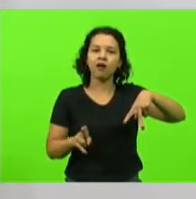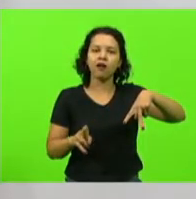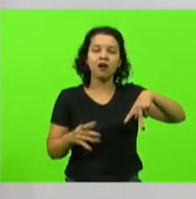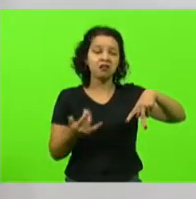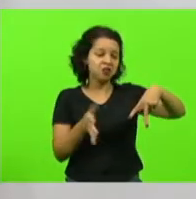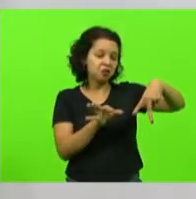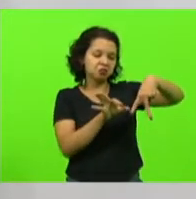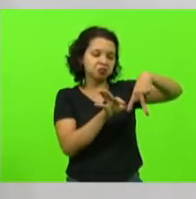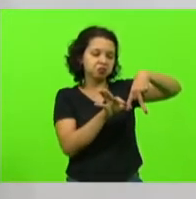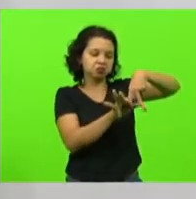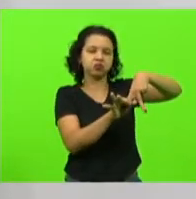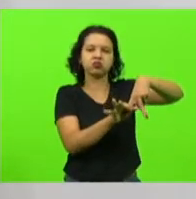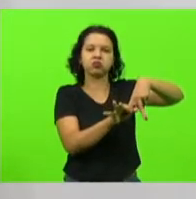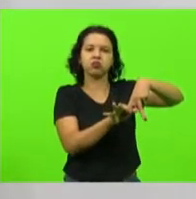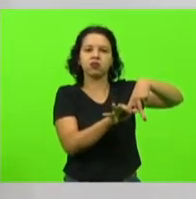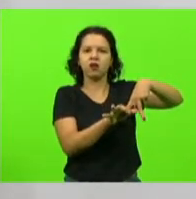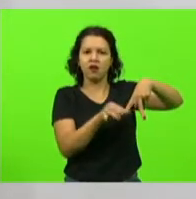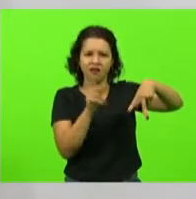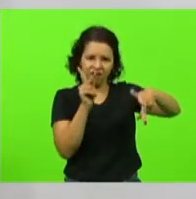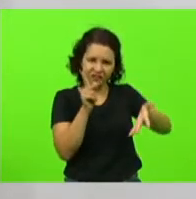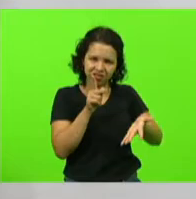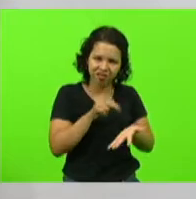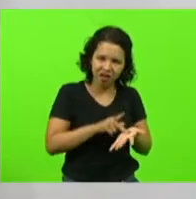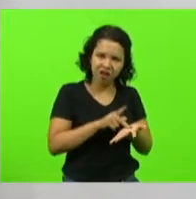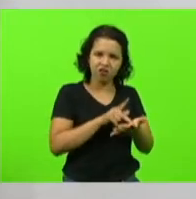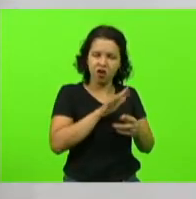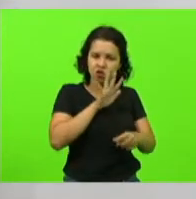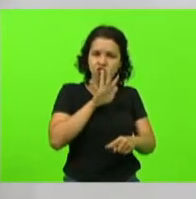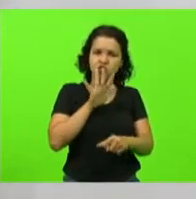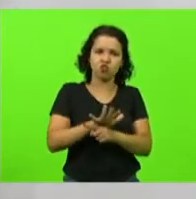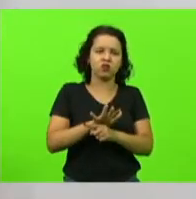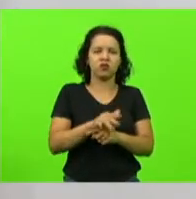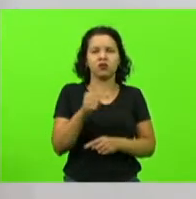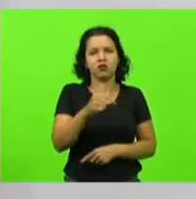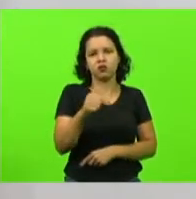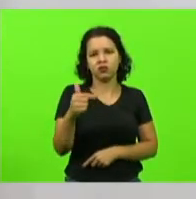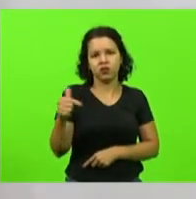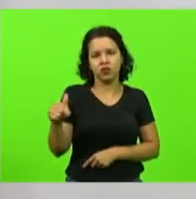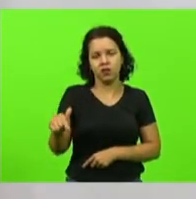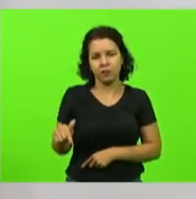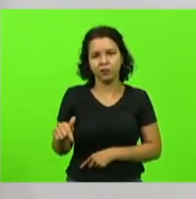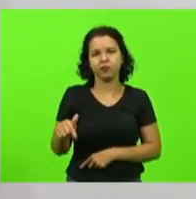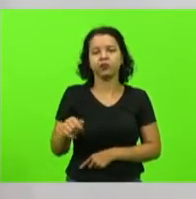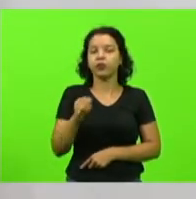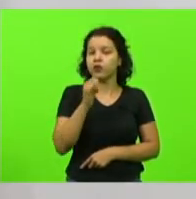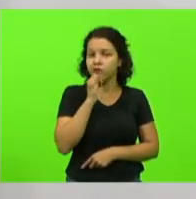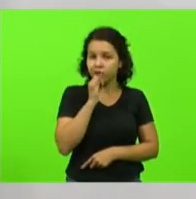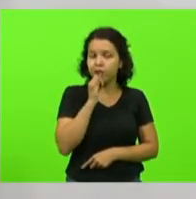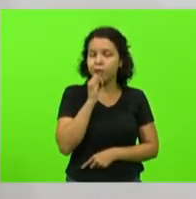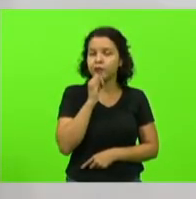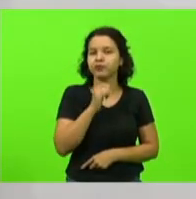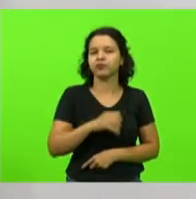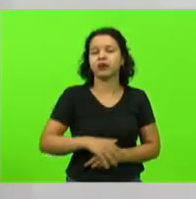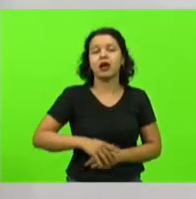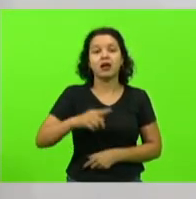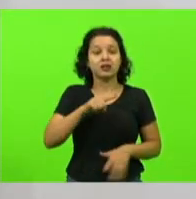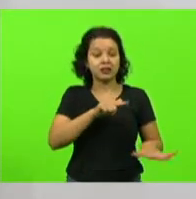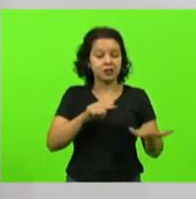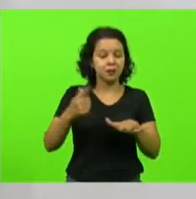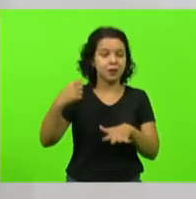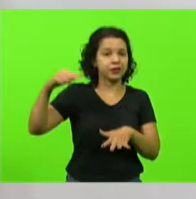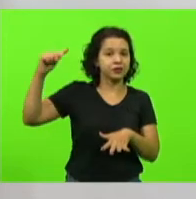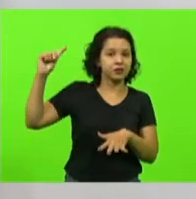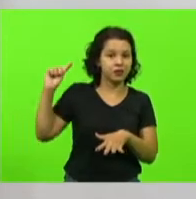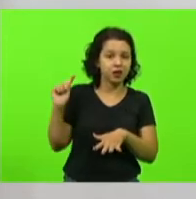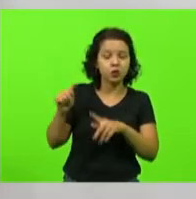porque ele não funciona. Mais um exemplo disso. Na semana passada, um servidor lotado no meu